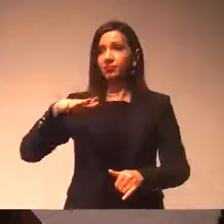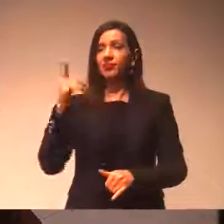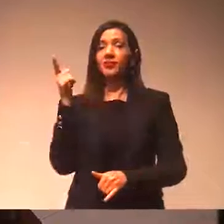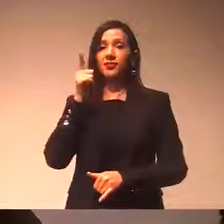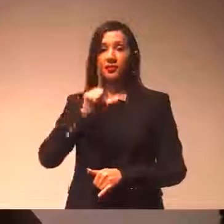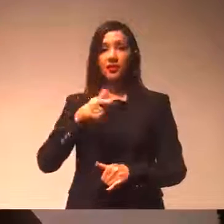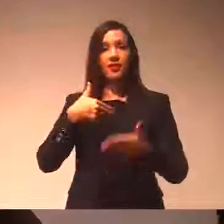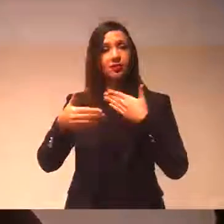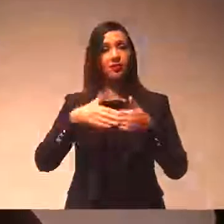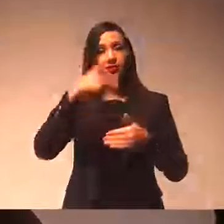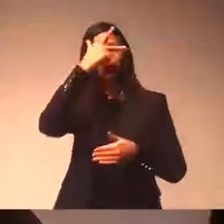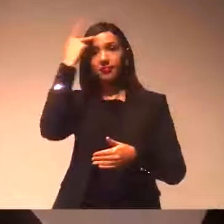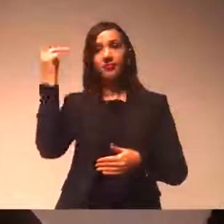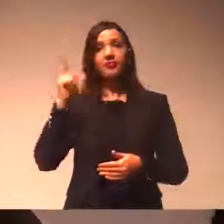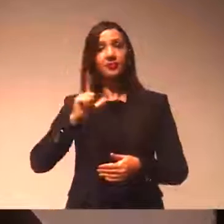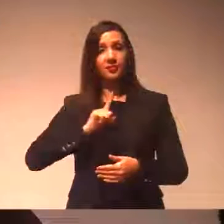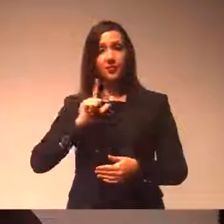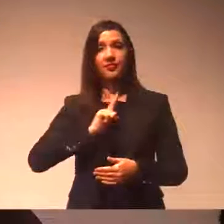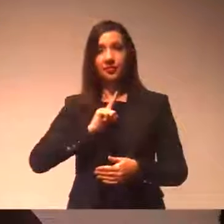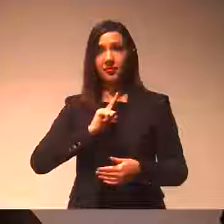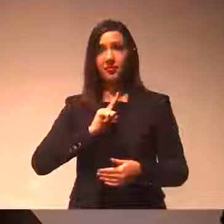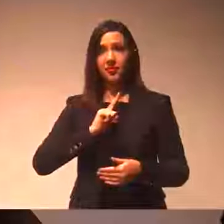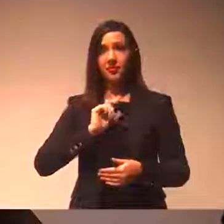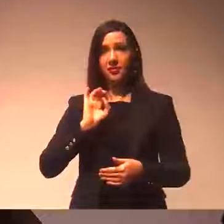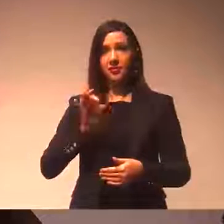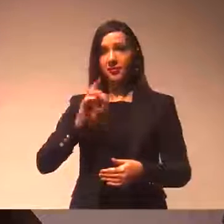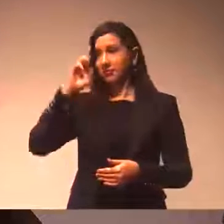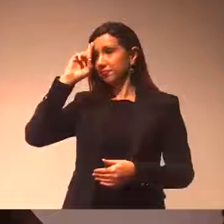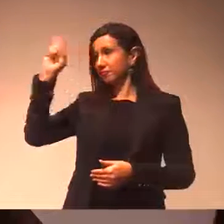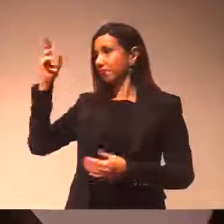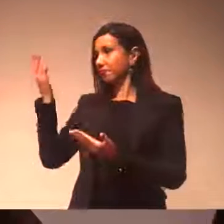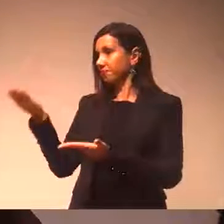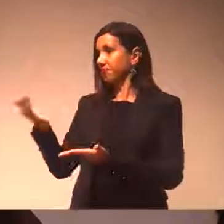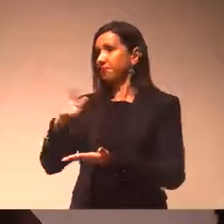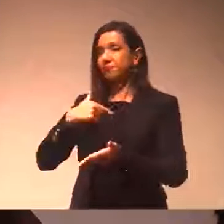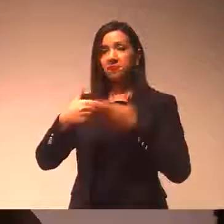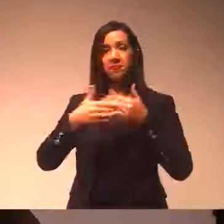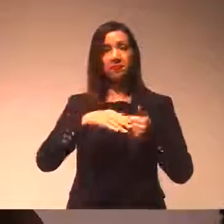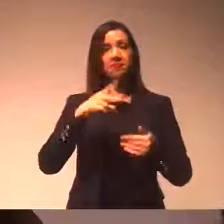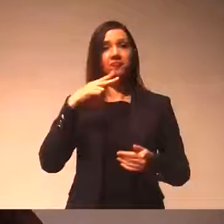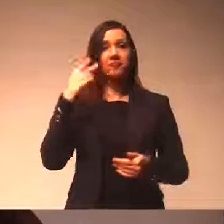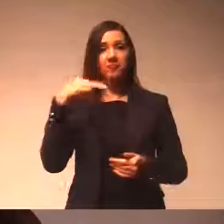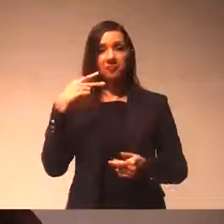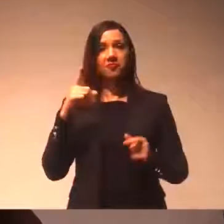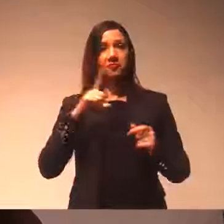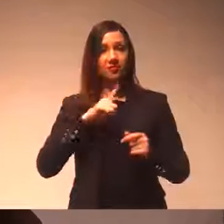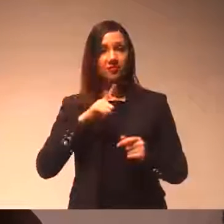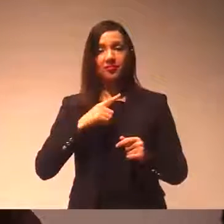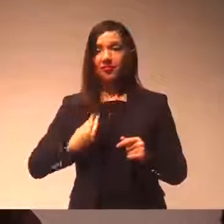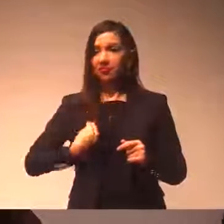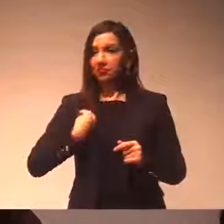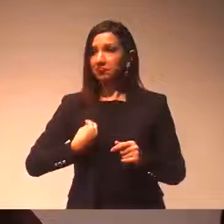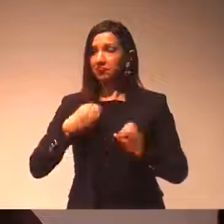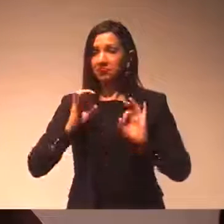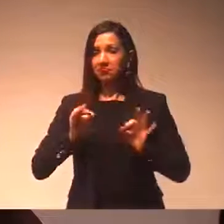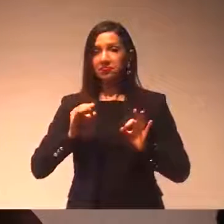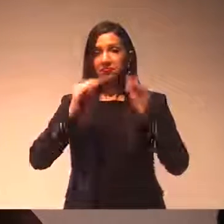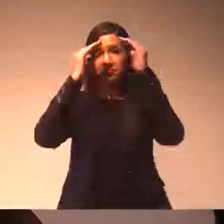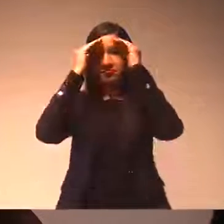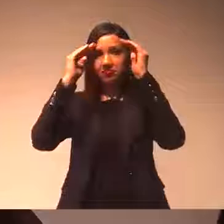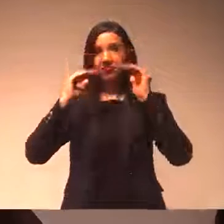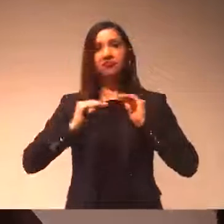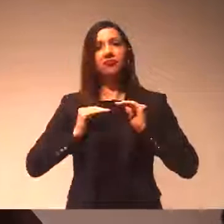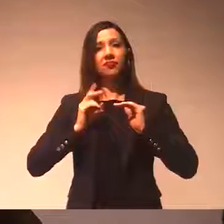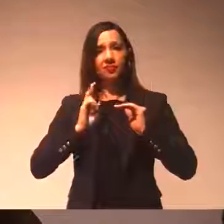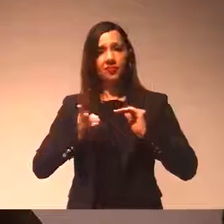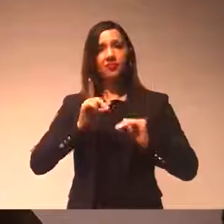qualquer pessoa que ocupa um cargo público, a Vossa Excelência, qualquer outro vereador, que tenha sempre respeitado, e que